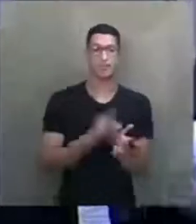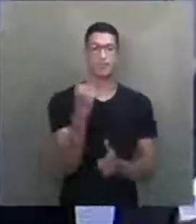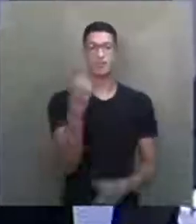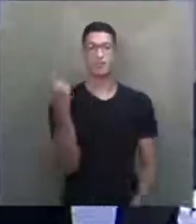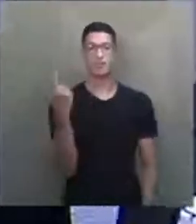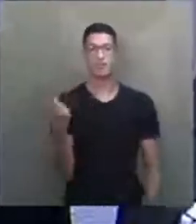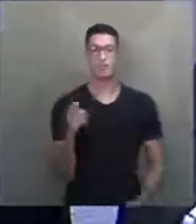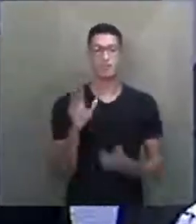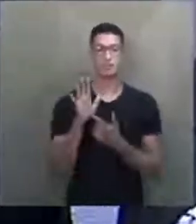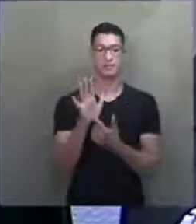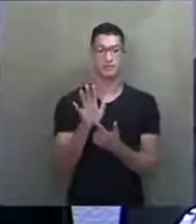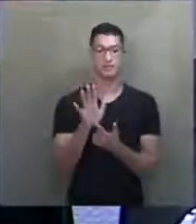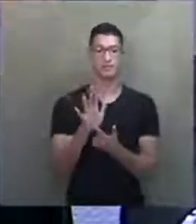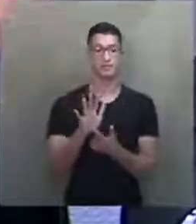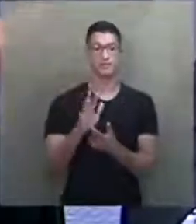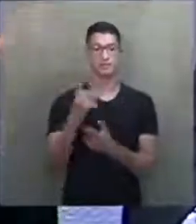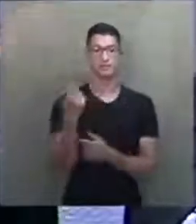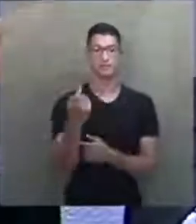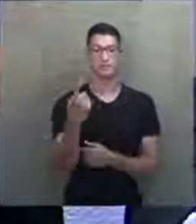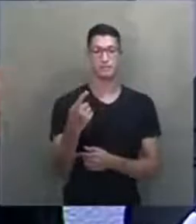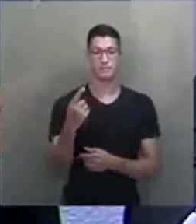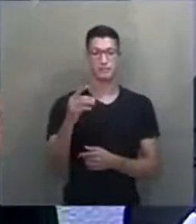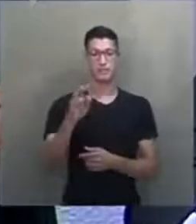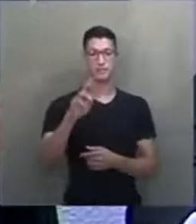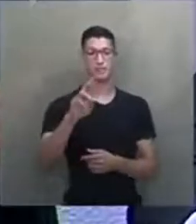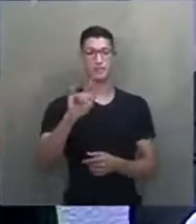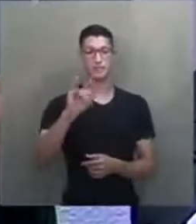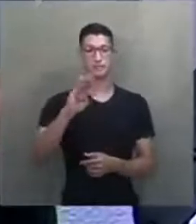única indicação para um único tribunal.